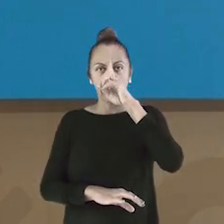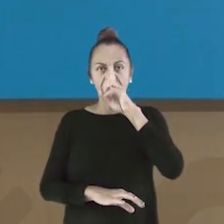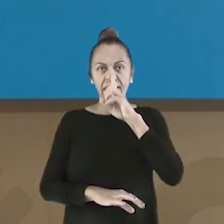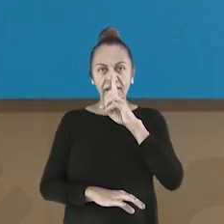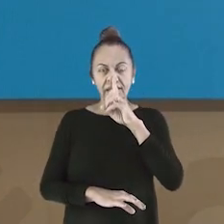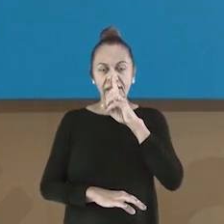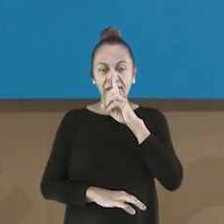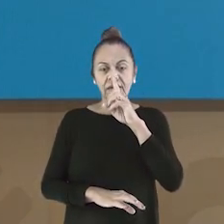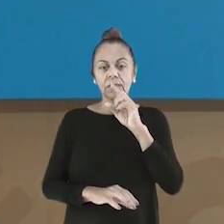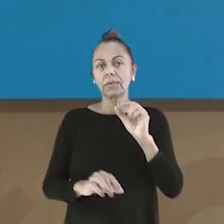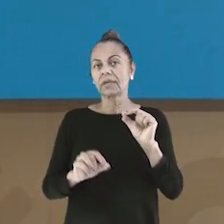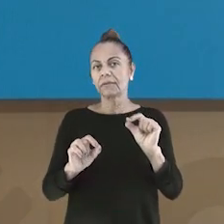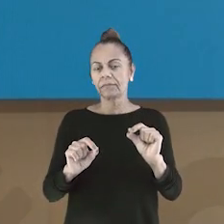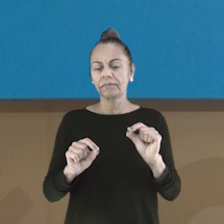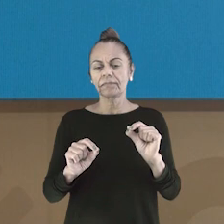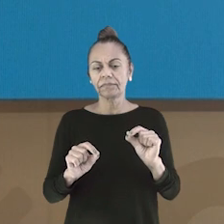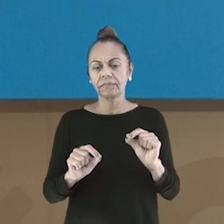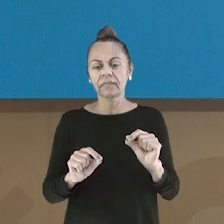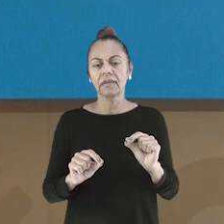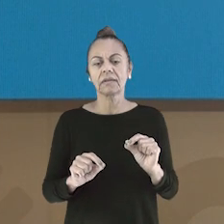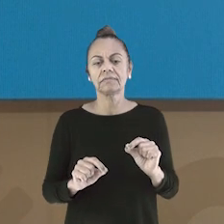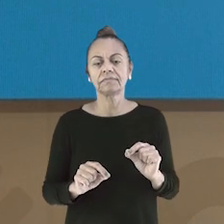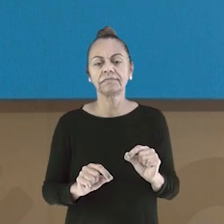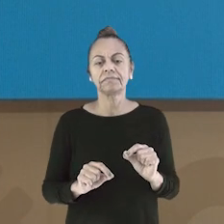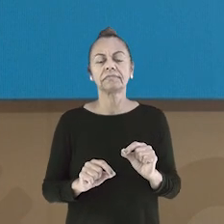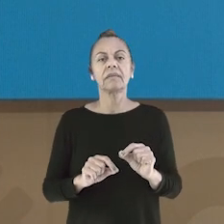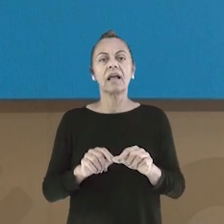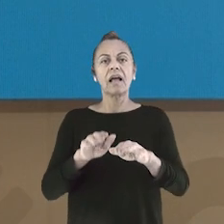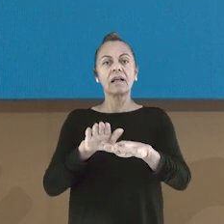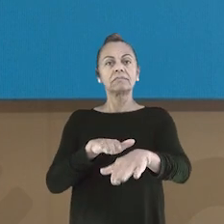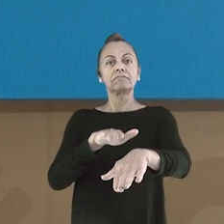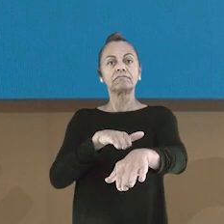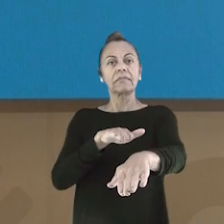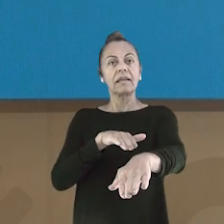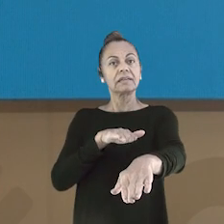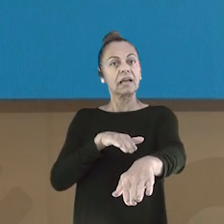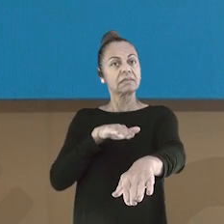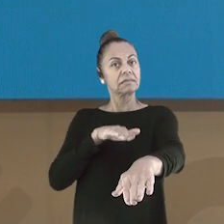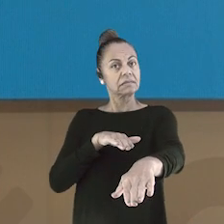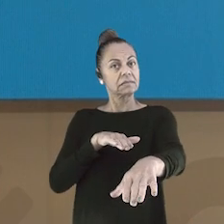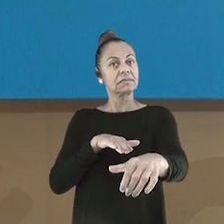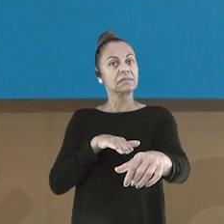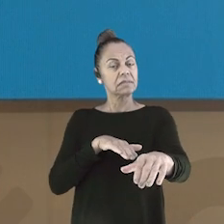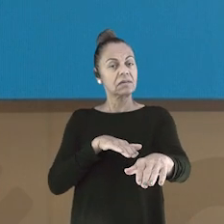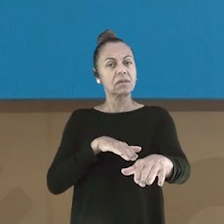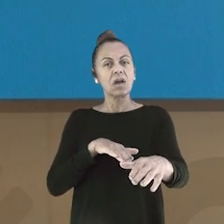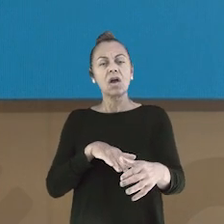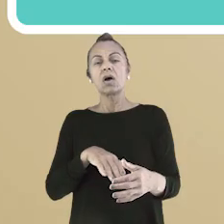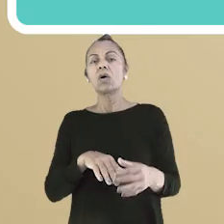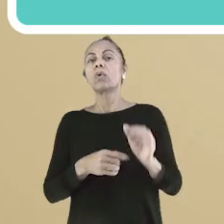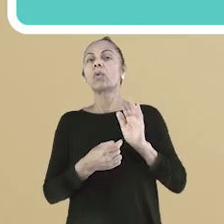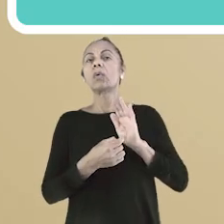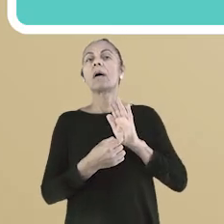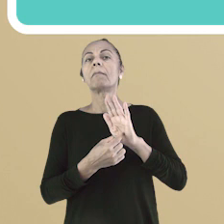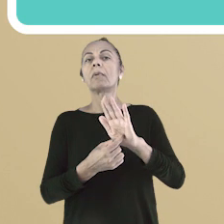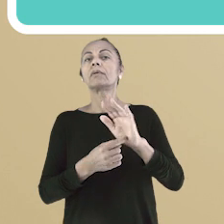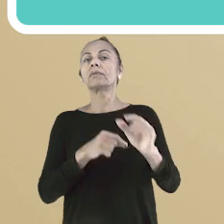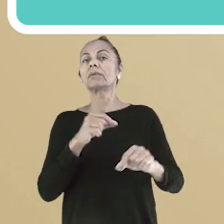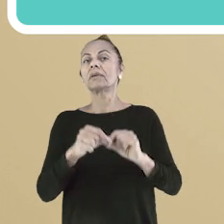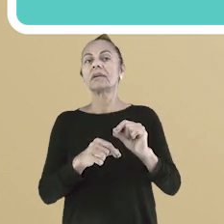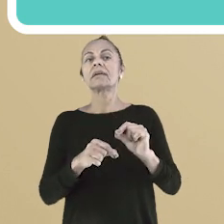como esta placa, da mesma forma que ocorre nas sinalizações de trânsito, a cor amarela é